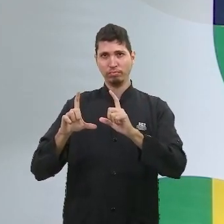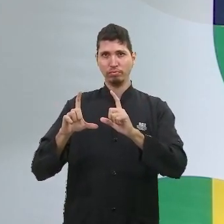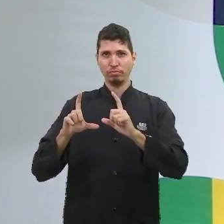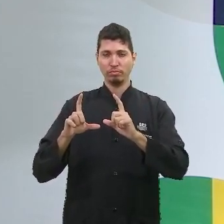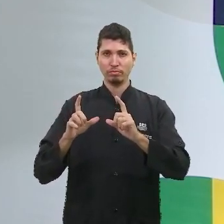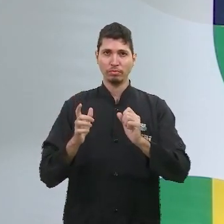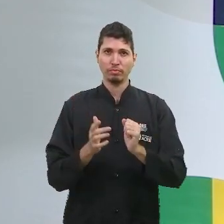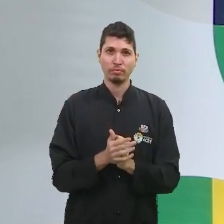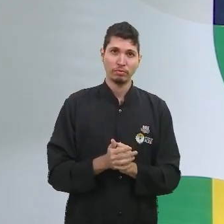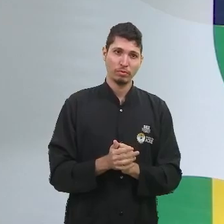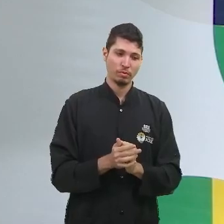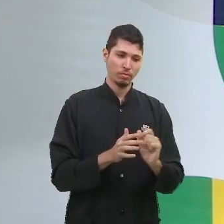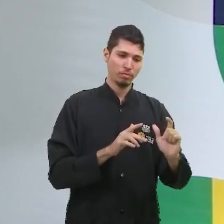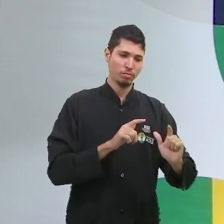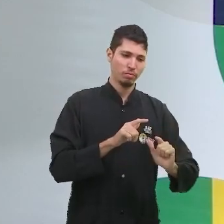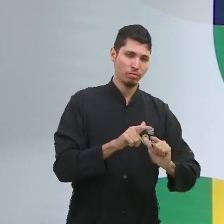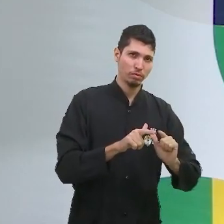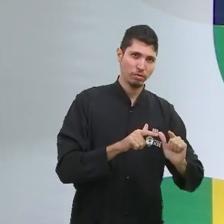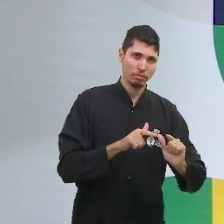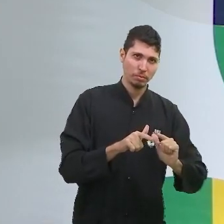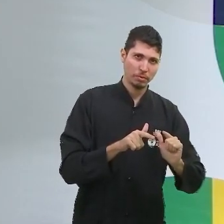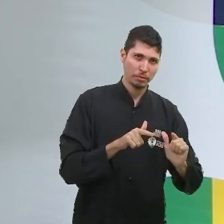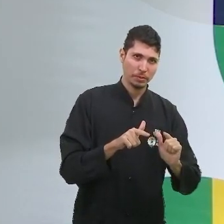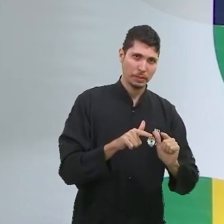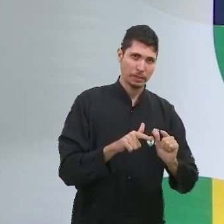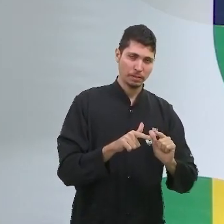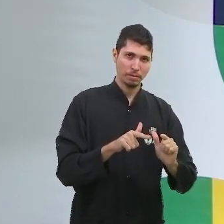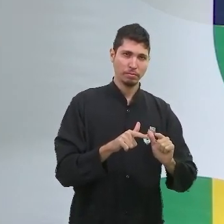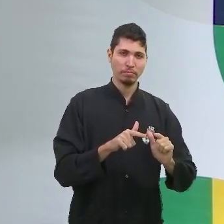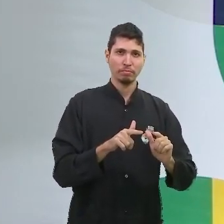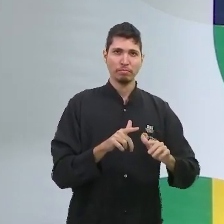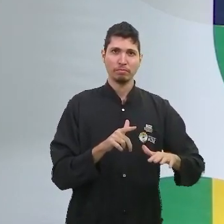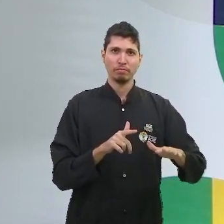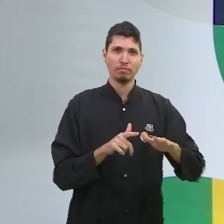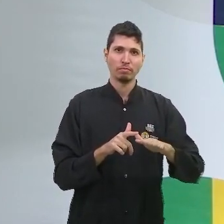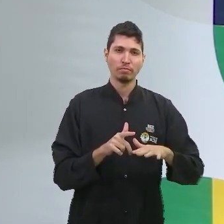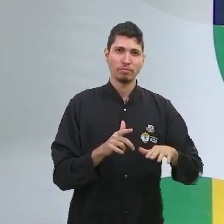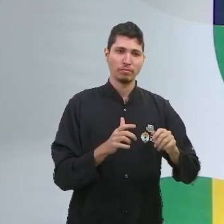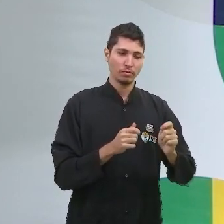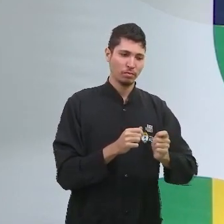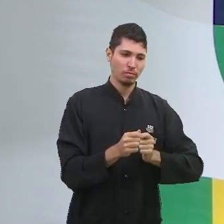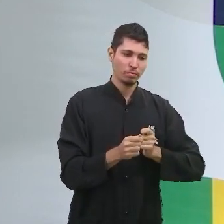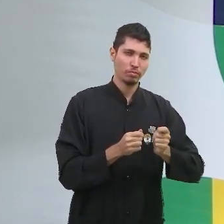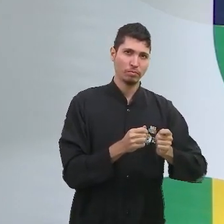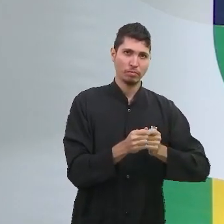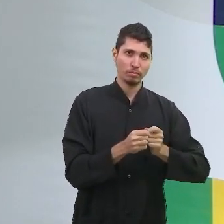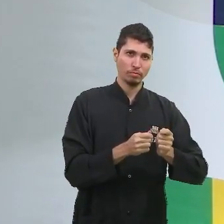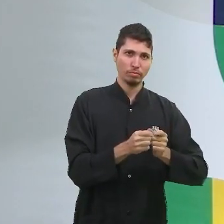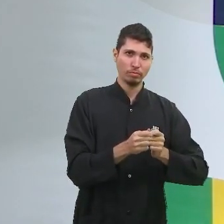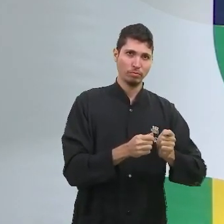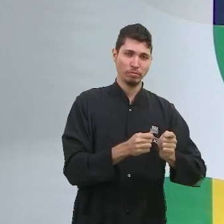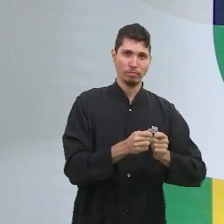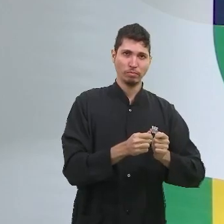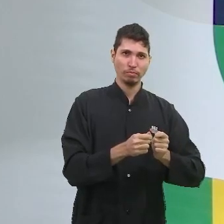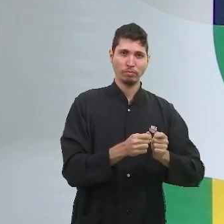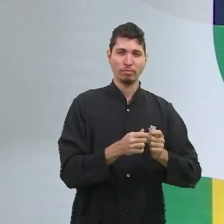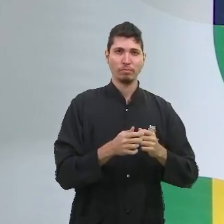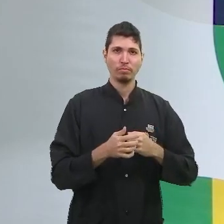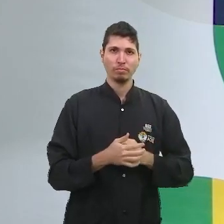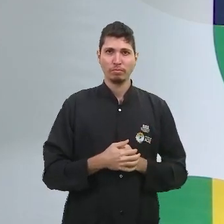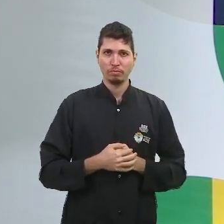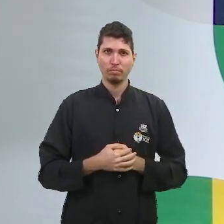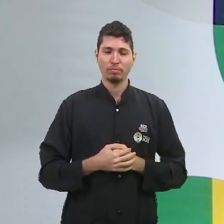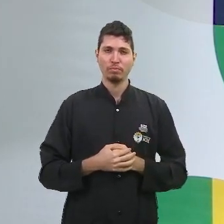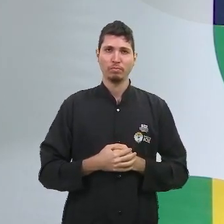justamente o necessário para que ele possa subsistir às suas condições de existência. O que não quer dizer que, pelo